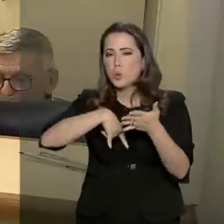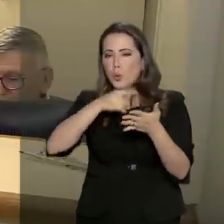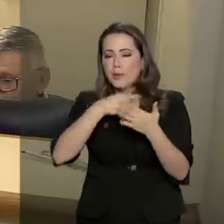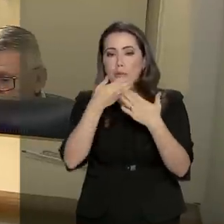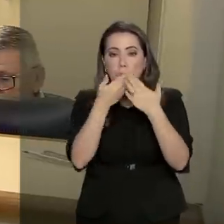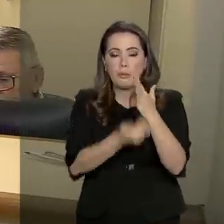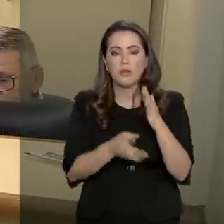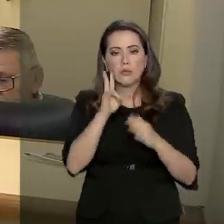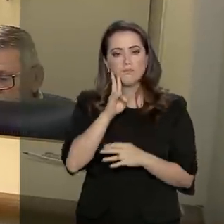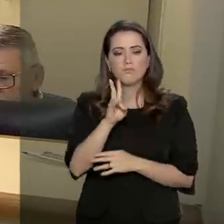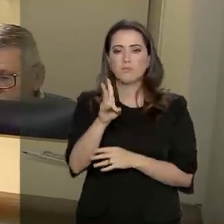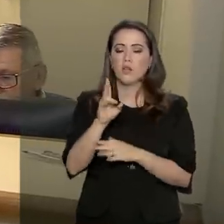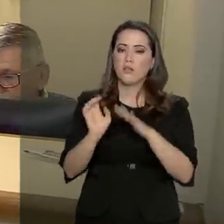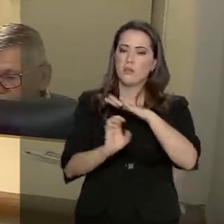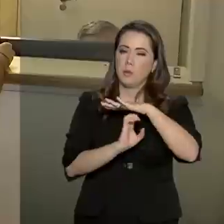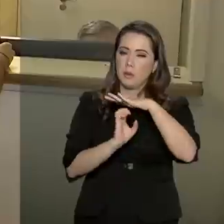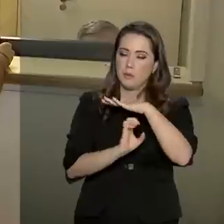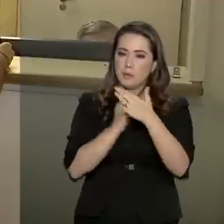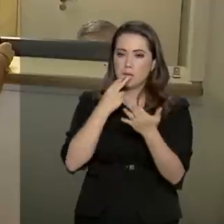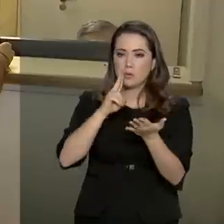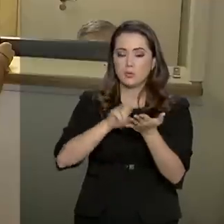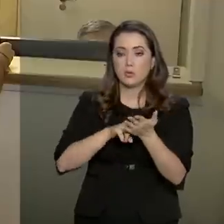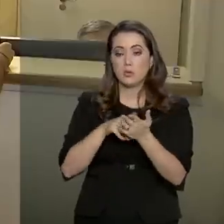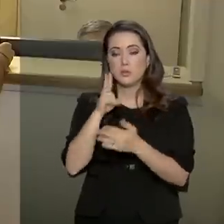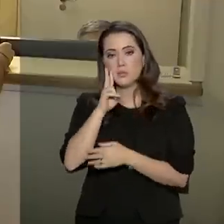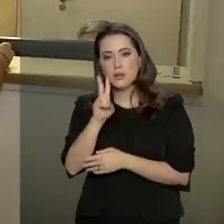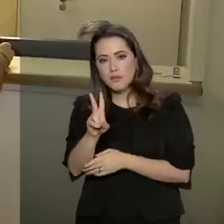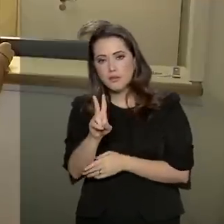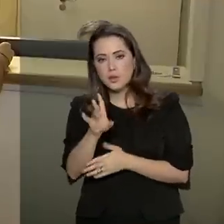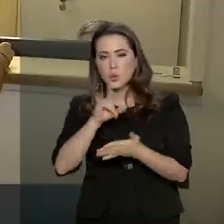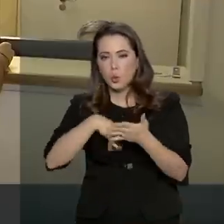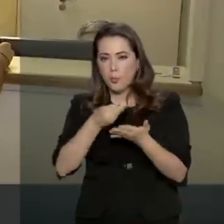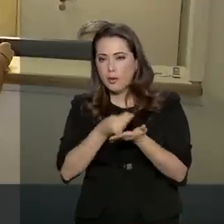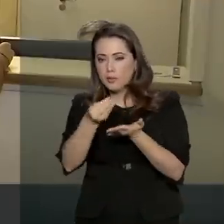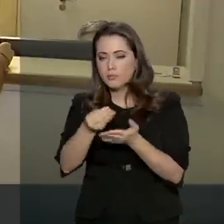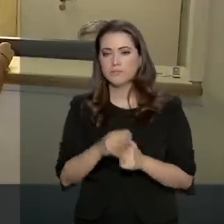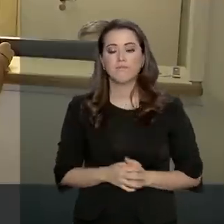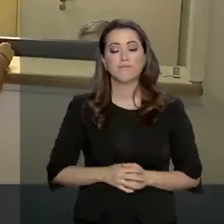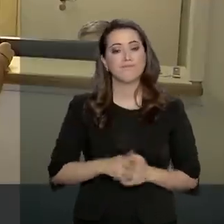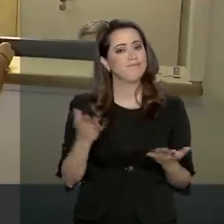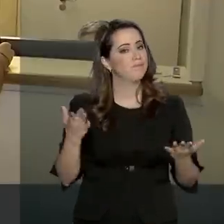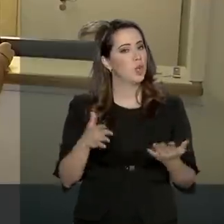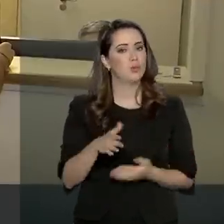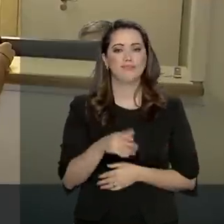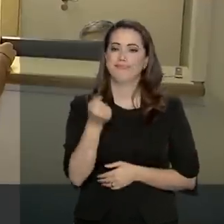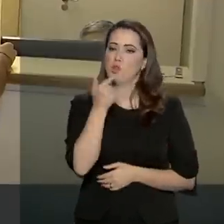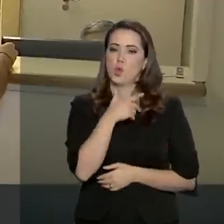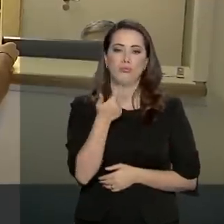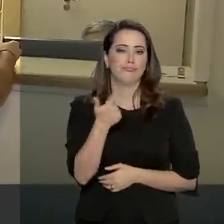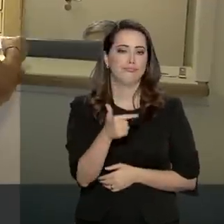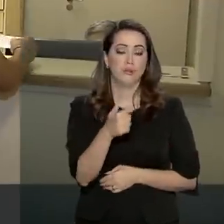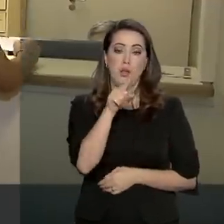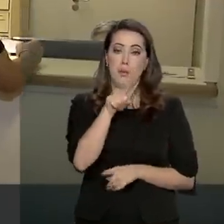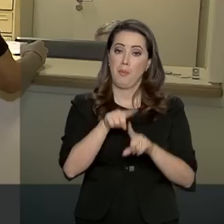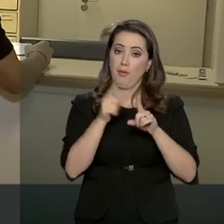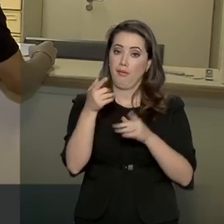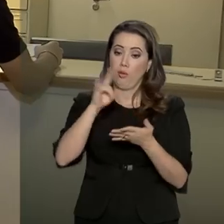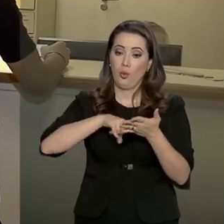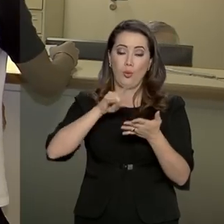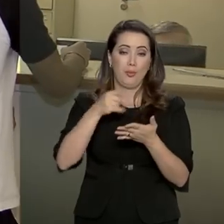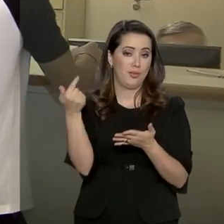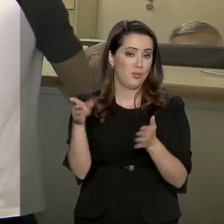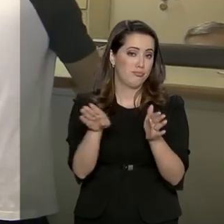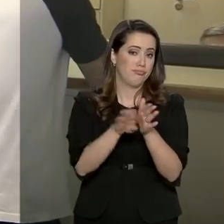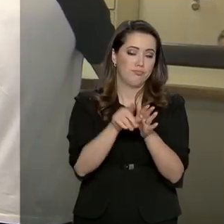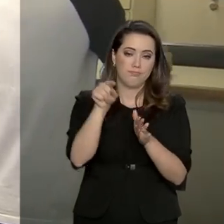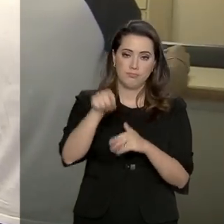para conferir se o documento foi entregue. Olha, o Ariel não deu sorte. A identidade dele, infelizmente, não está aqui. Mas qualquer folião que